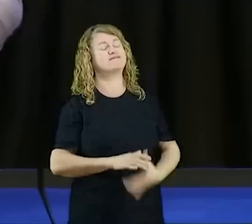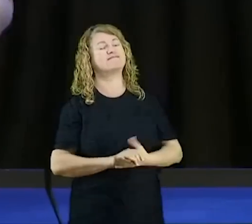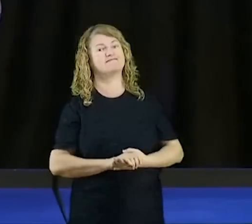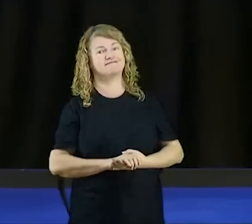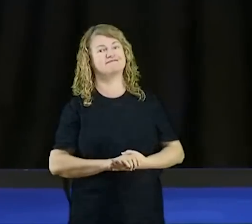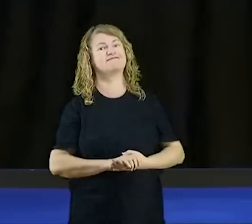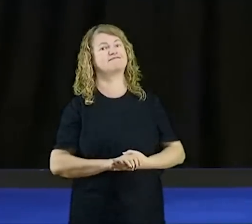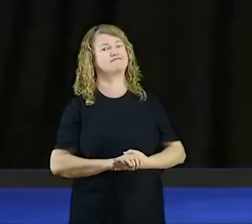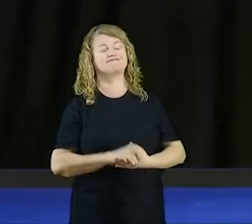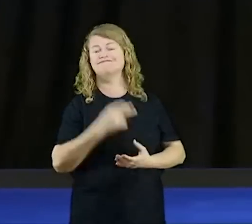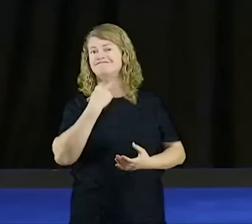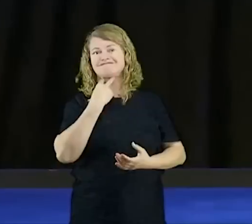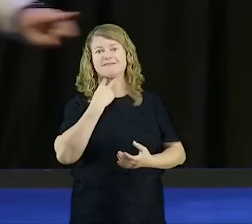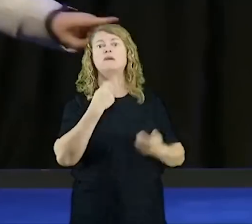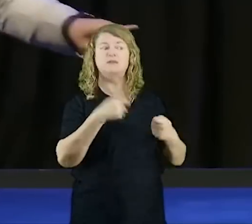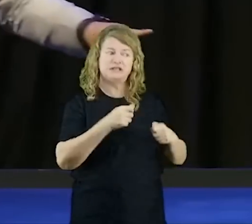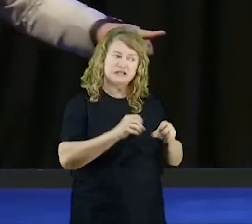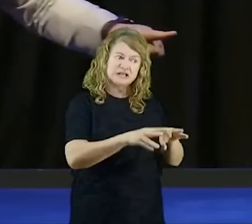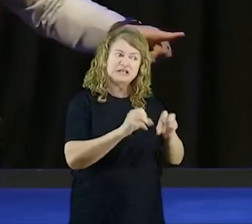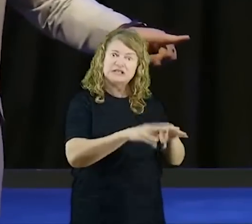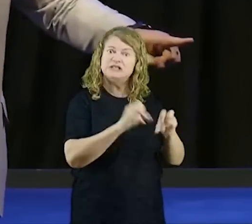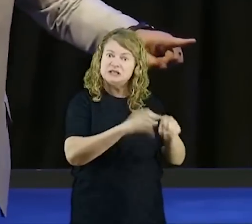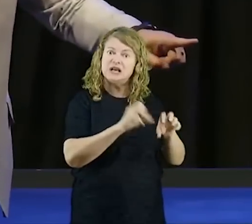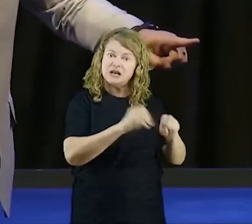oferece o discipulado, e a pessoa não quer,